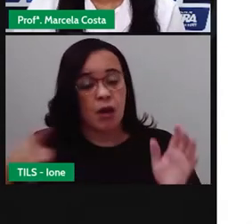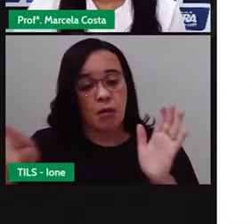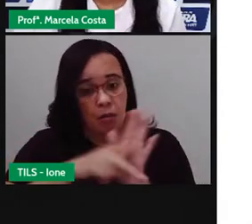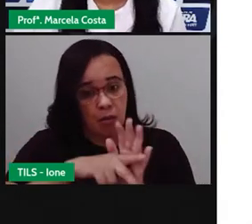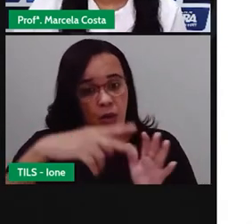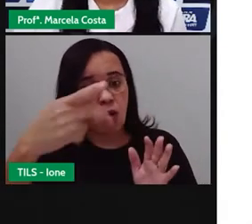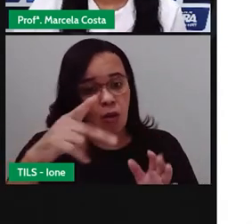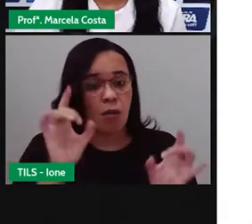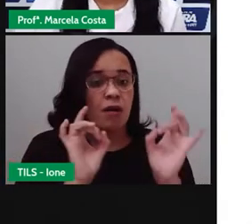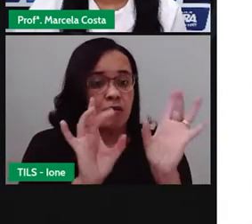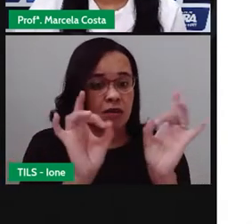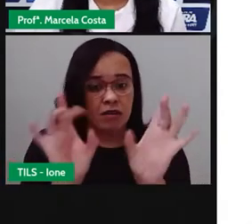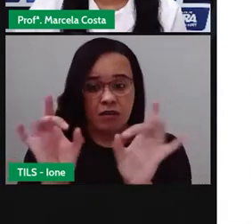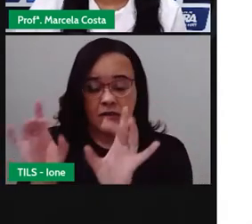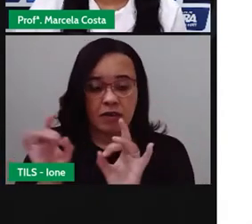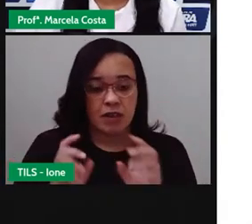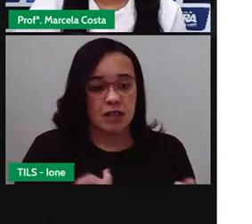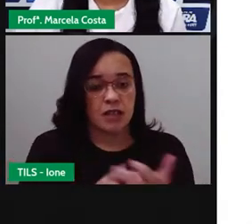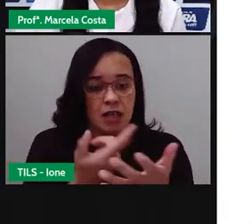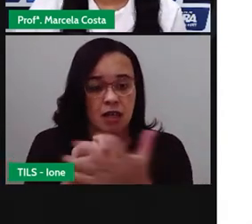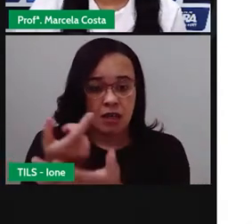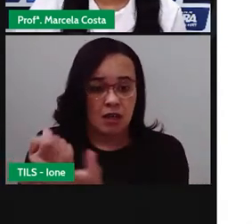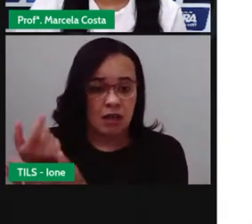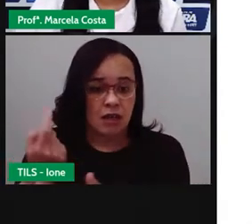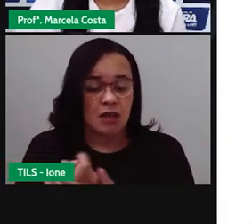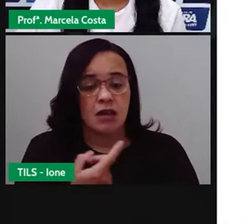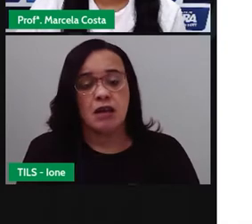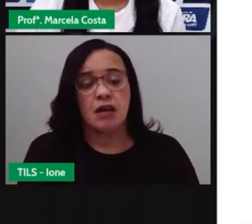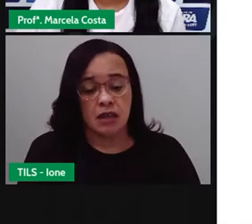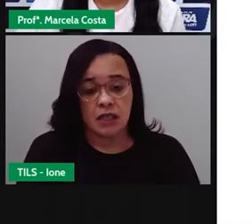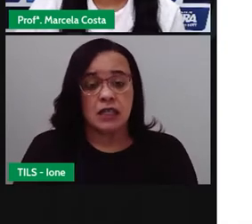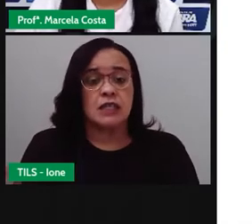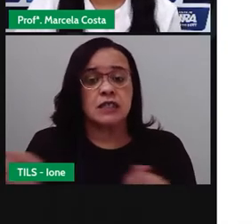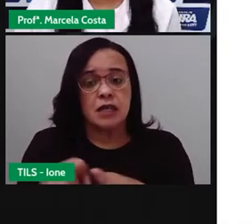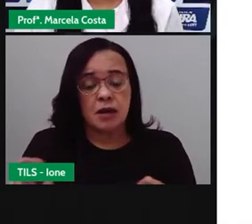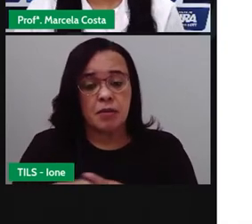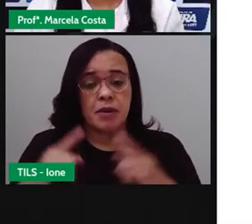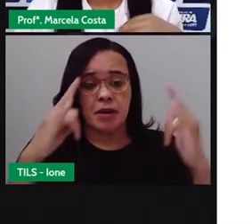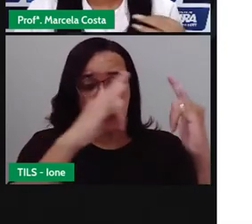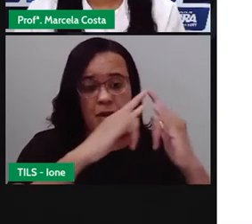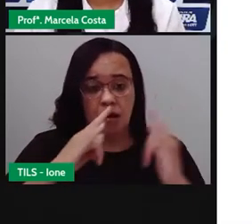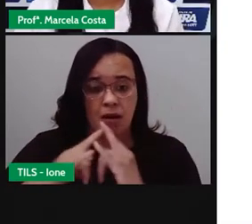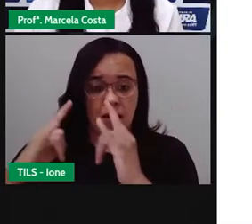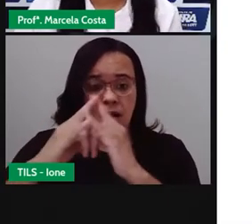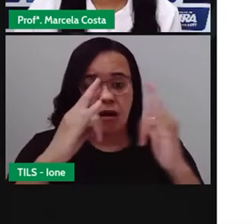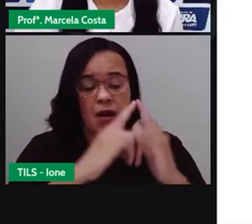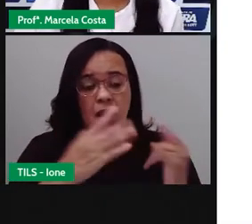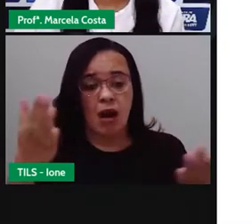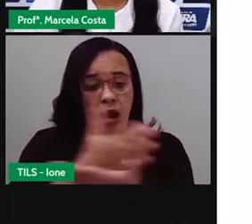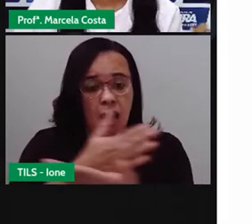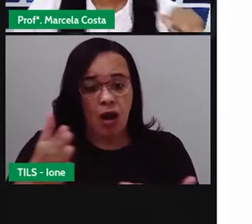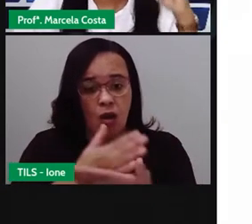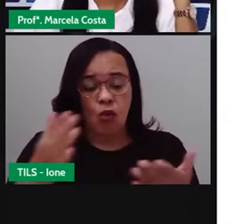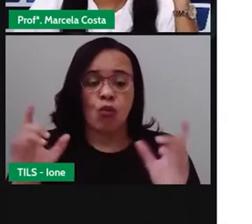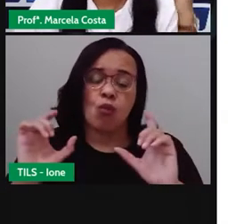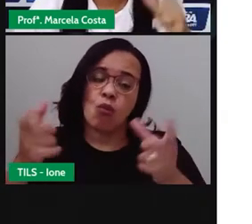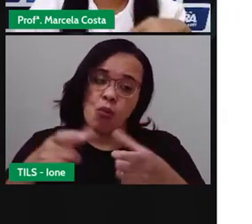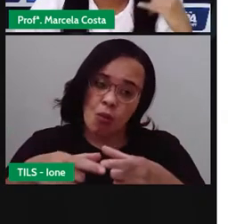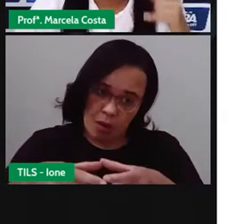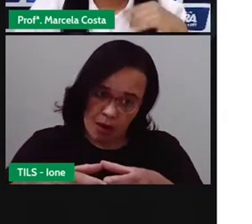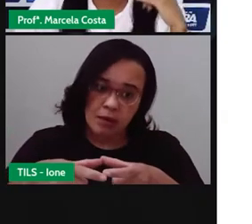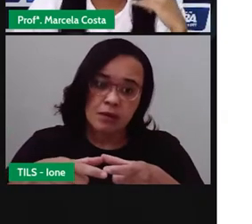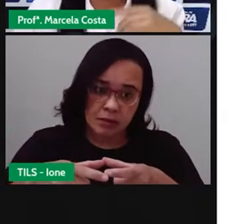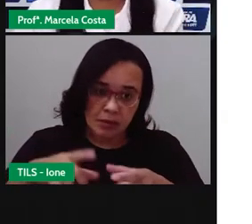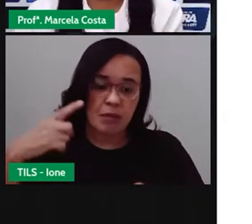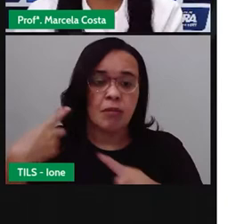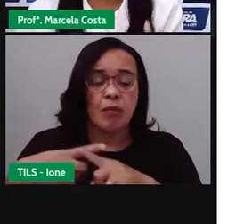Vemos aqui que, do lado de fora, tem algumas barracas, né, que são de novos funcionários, porque os mais